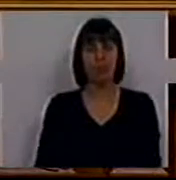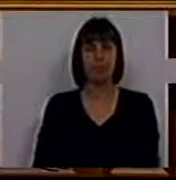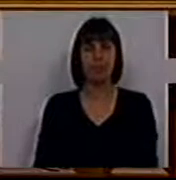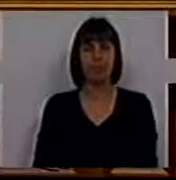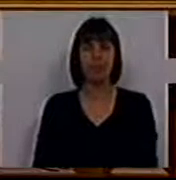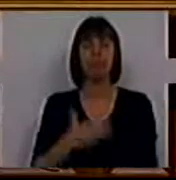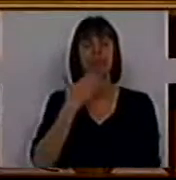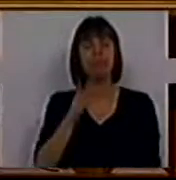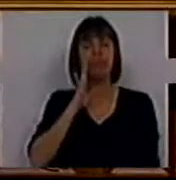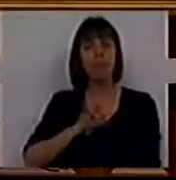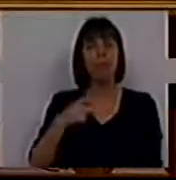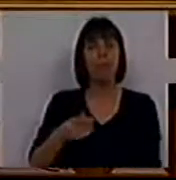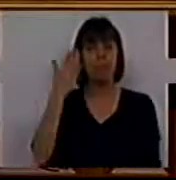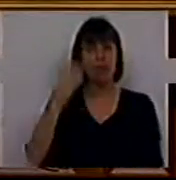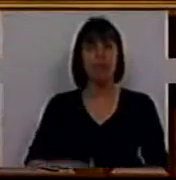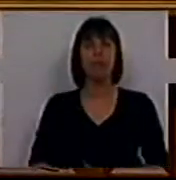O Sr.